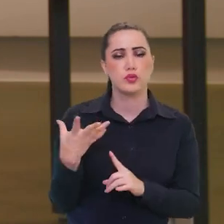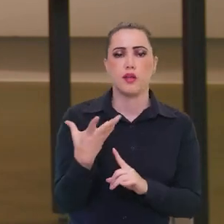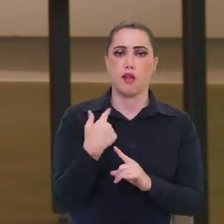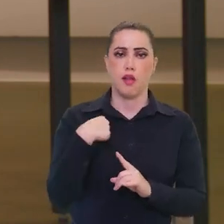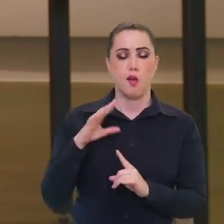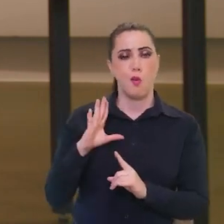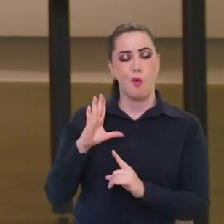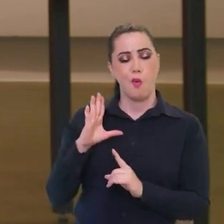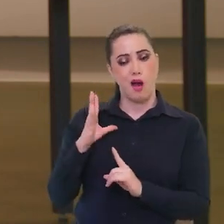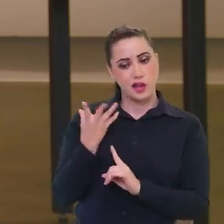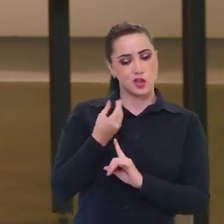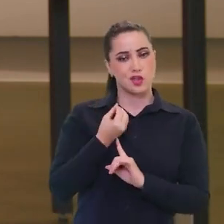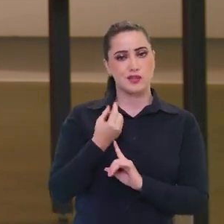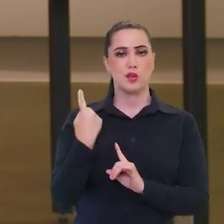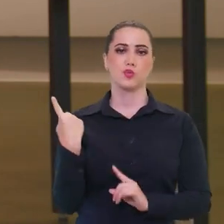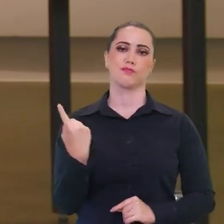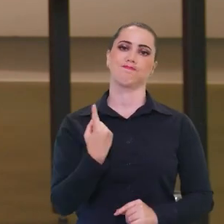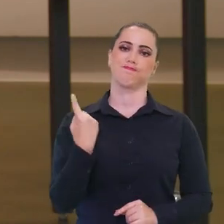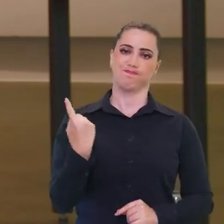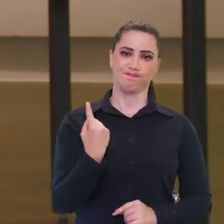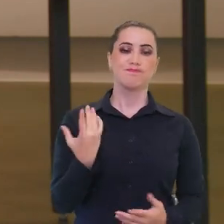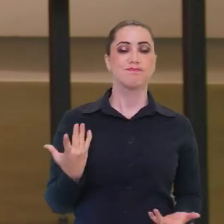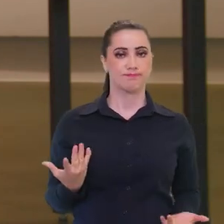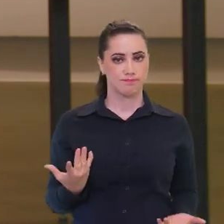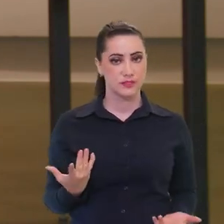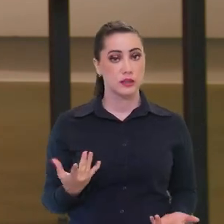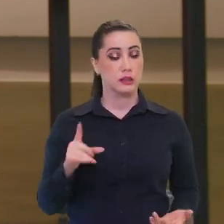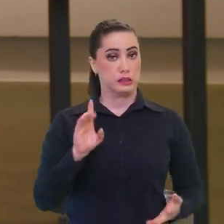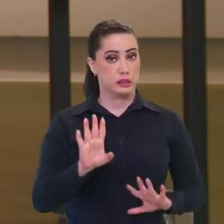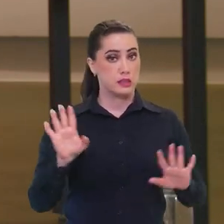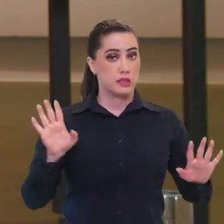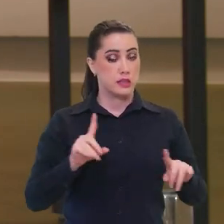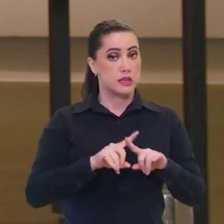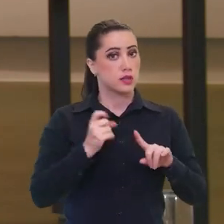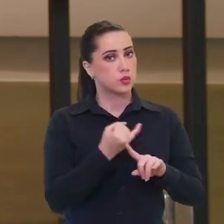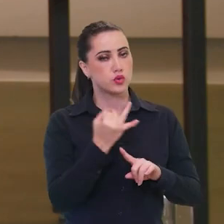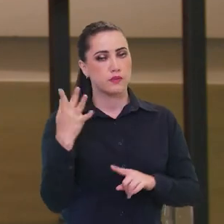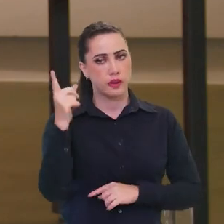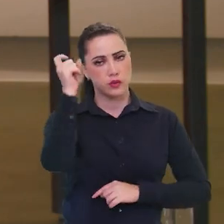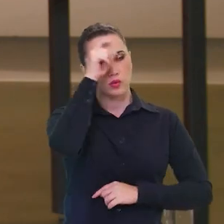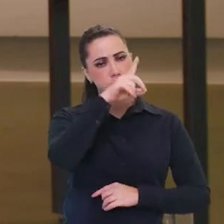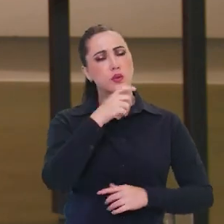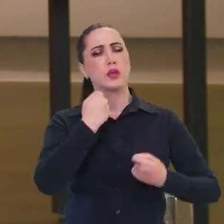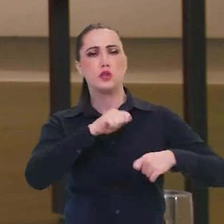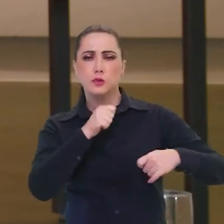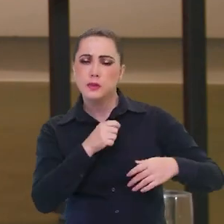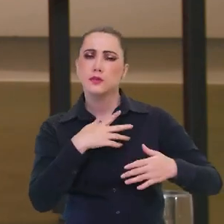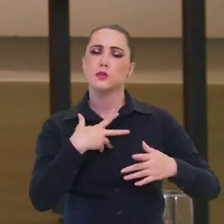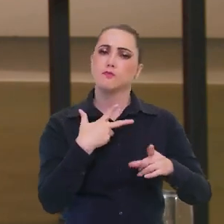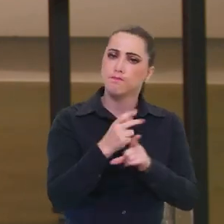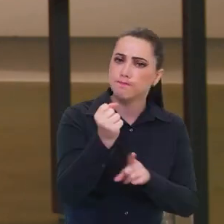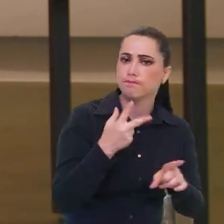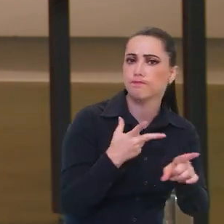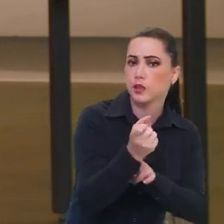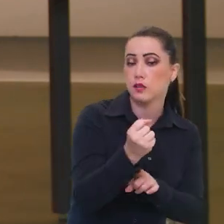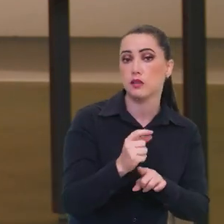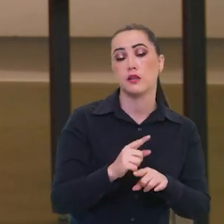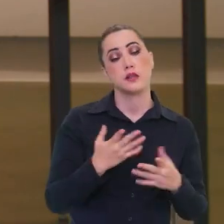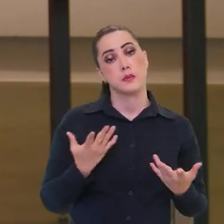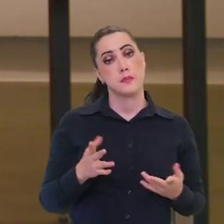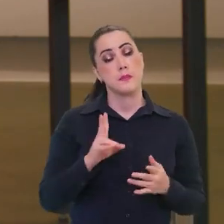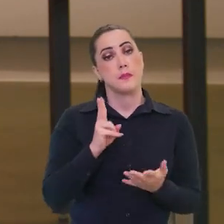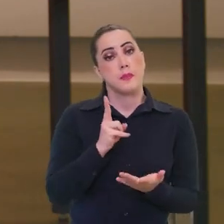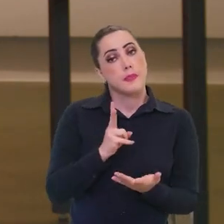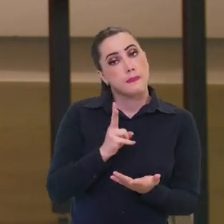independente, né? Então, foram muitas dificuldades que eu tive que vencer para isso, né? E